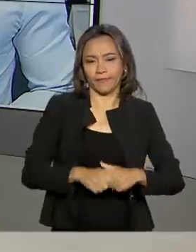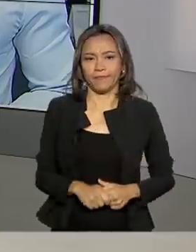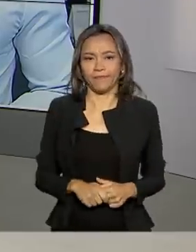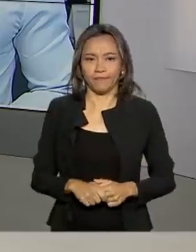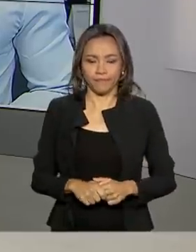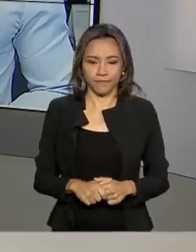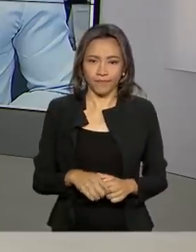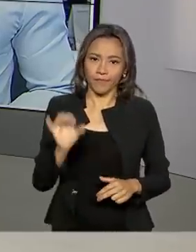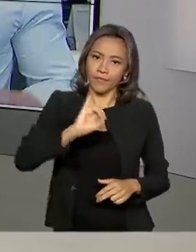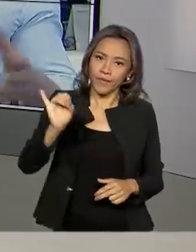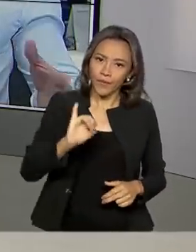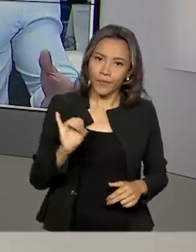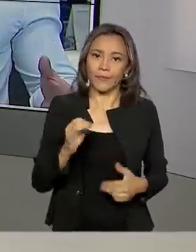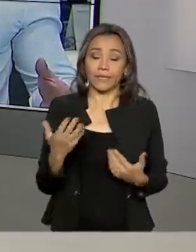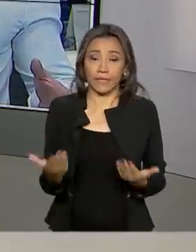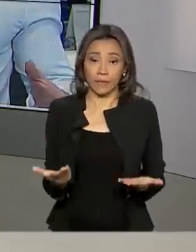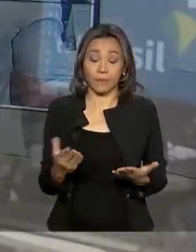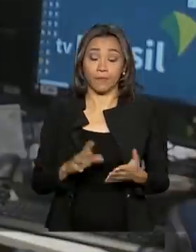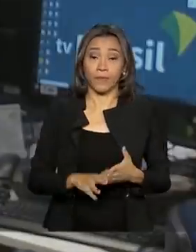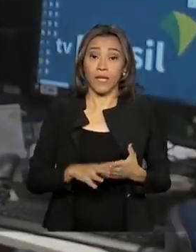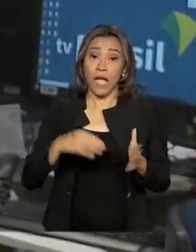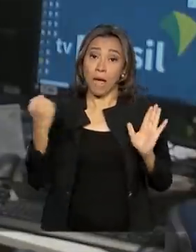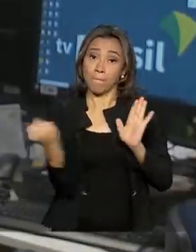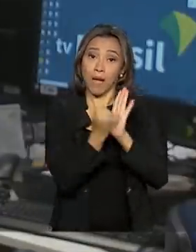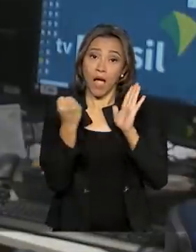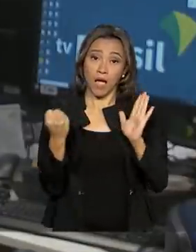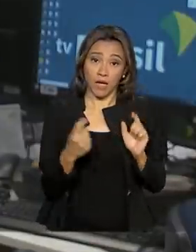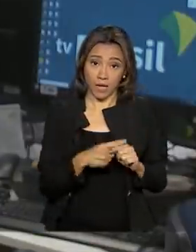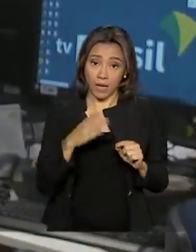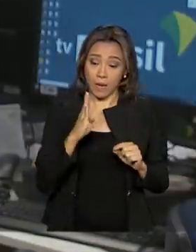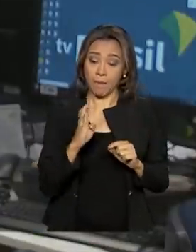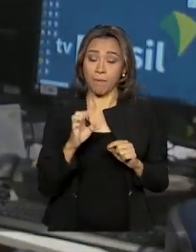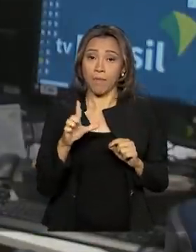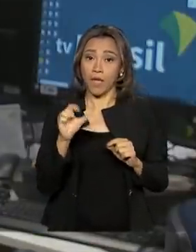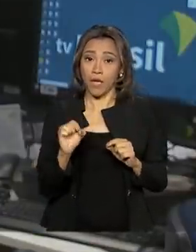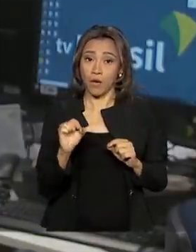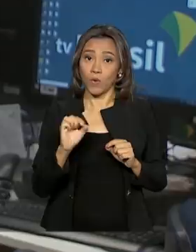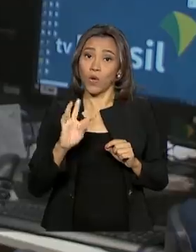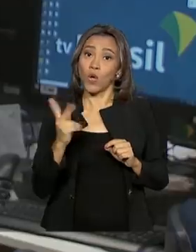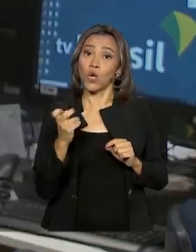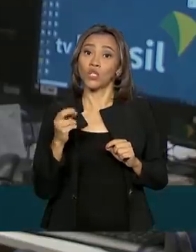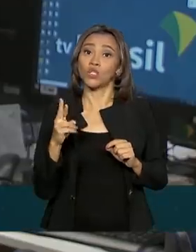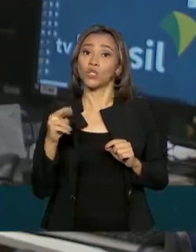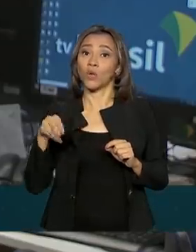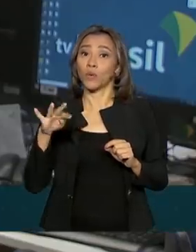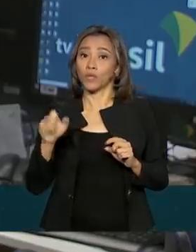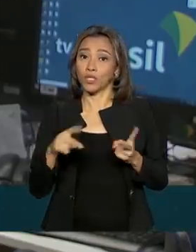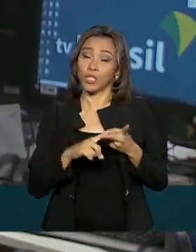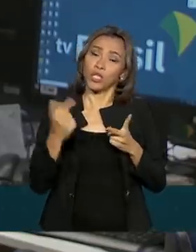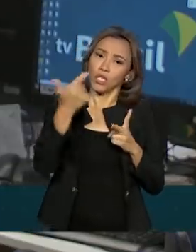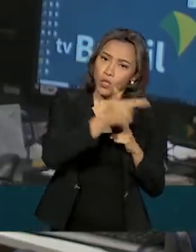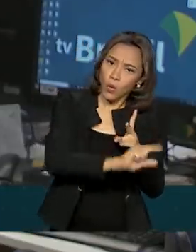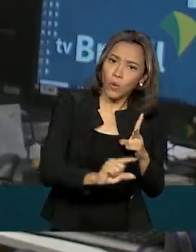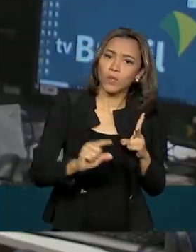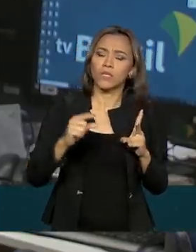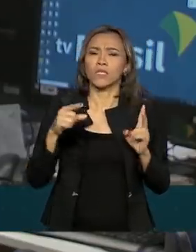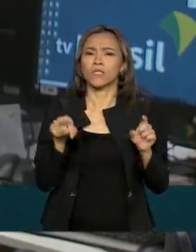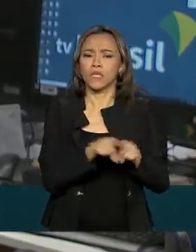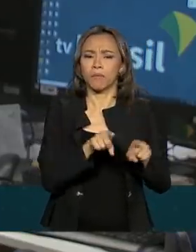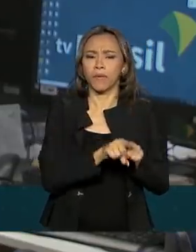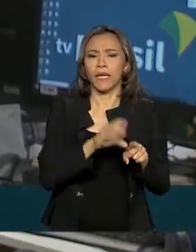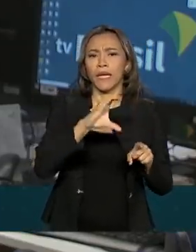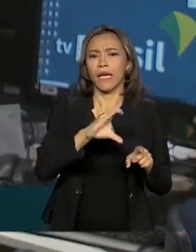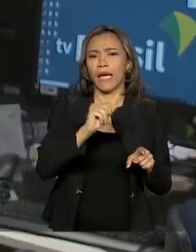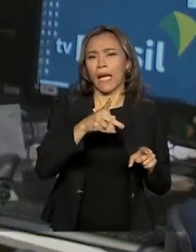Oi, Renata. Olha, além das marcas Belo Horizontina e Capixaba, foram identificados contaminantes nas marcas Capitão